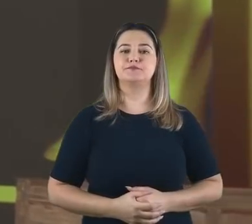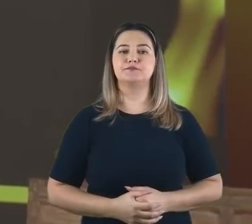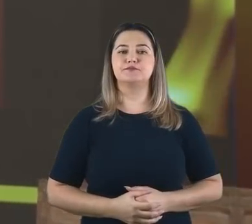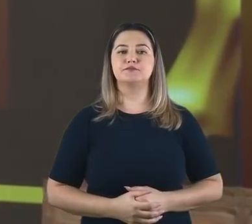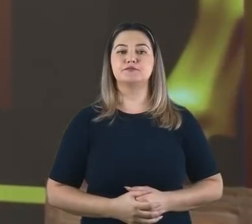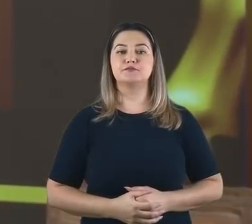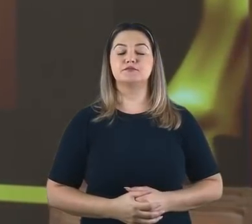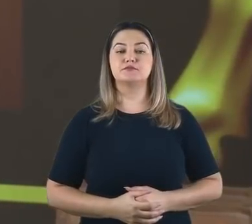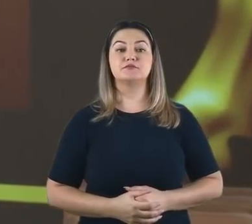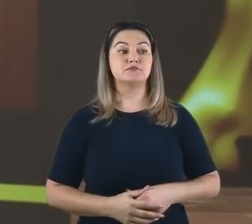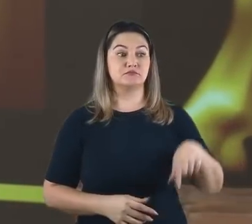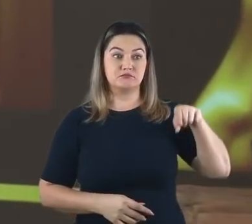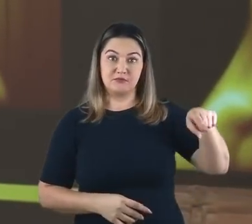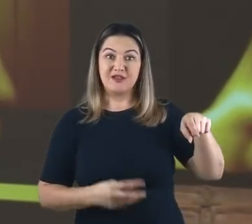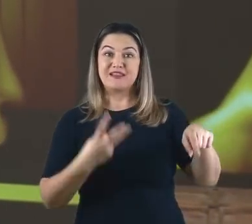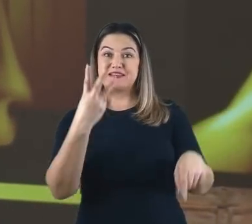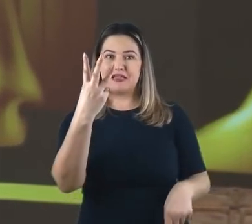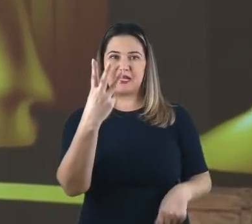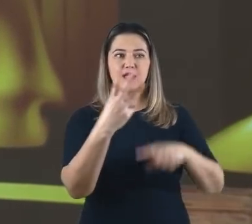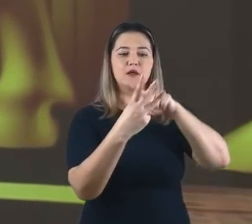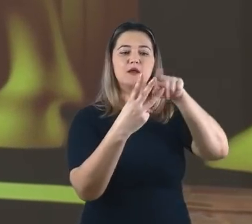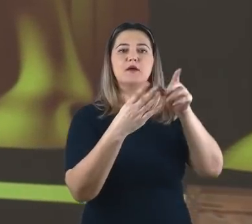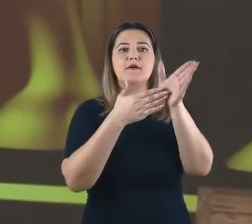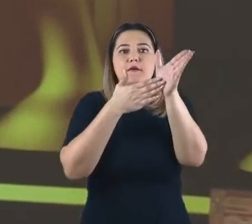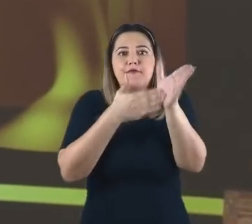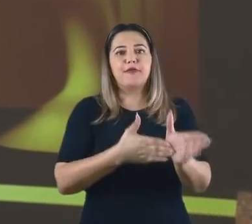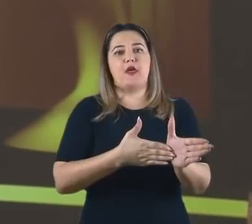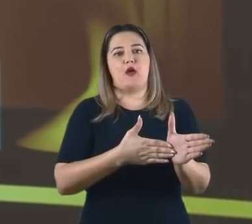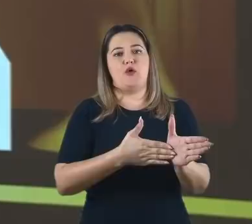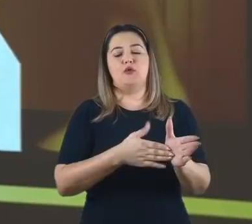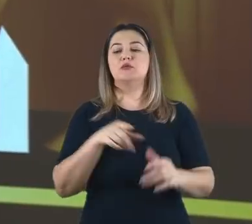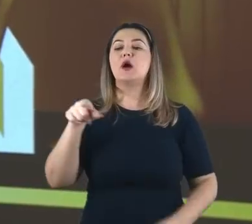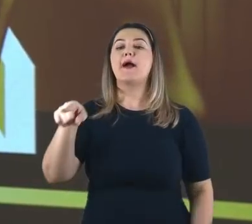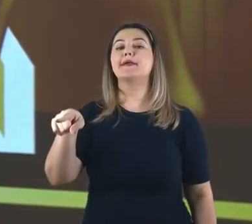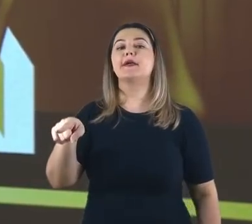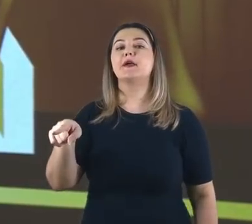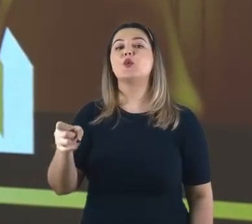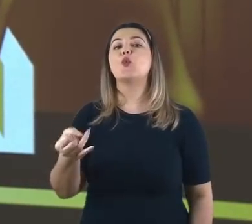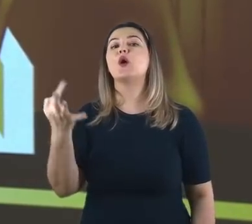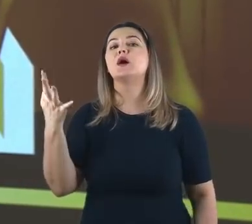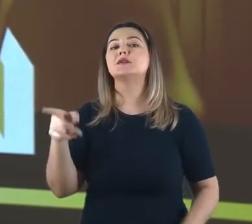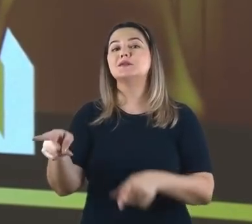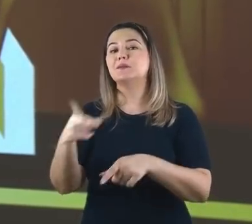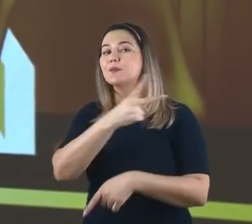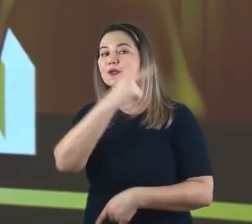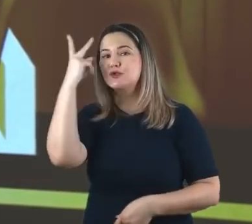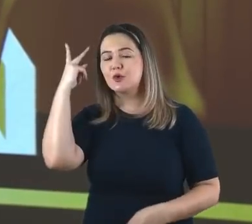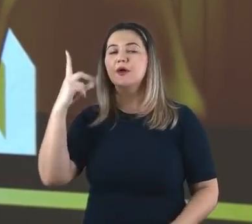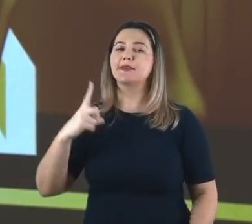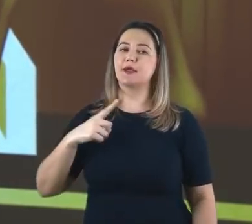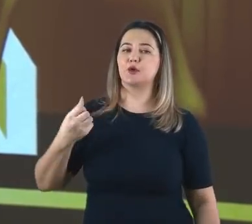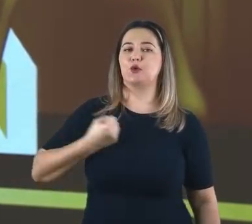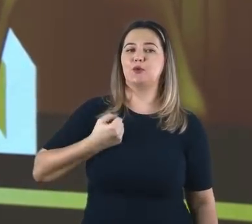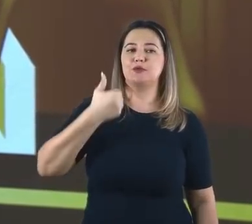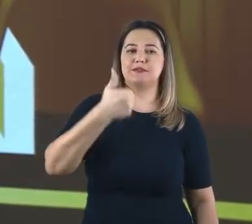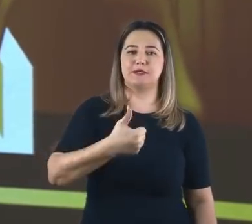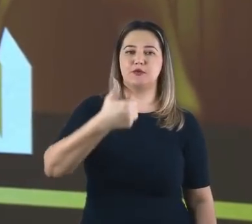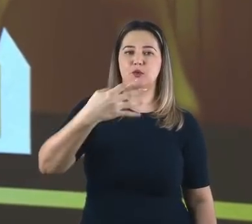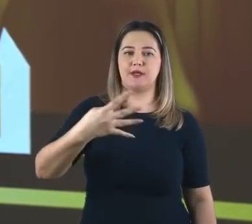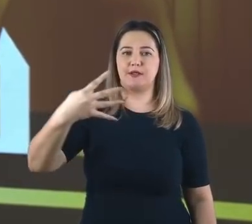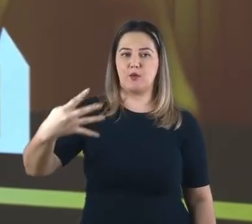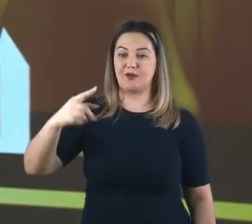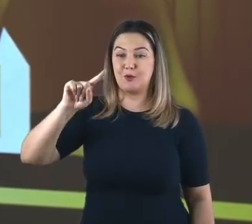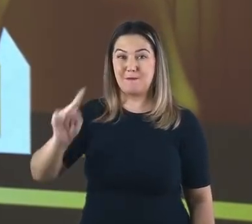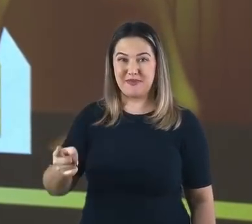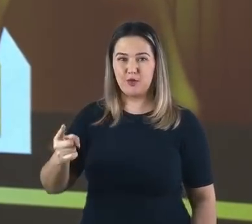fiéis a despeito da iminente condenação de morte e no Apocalipse você tem a figura dos 144 mil selados do